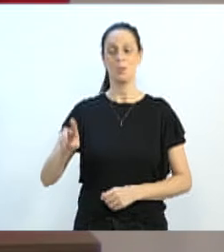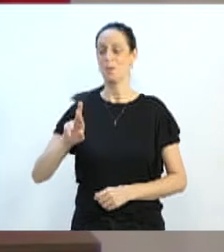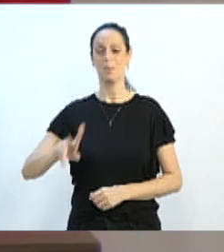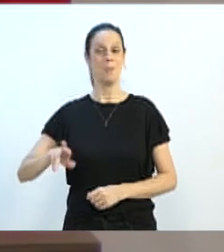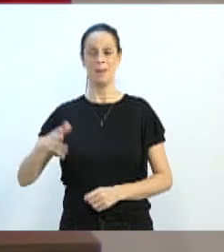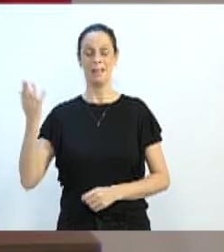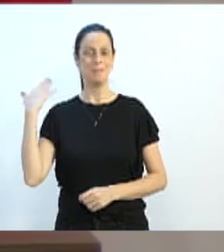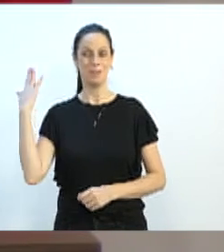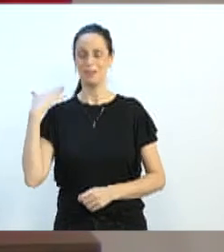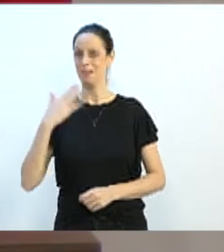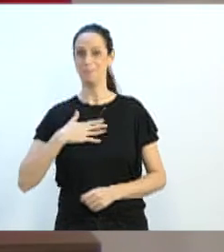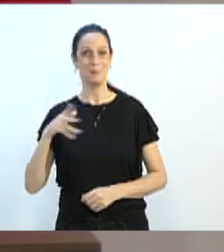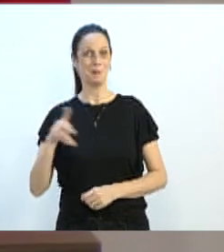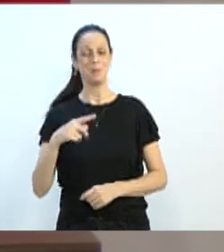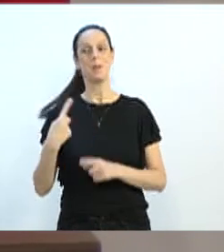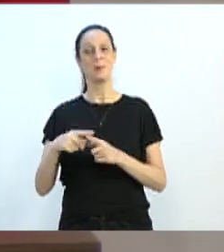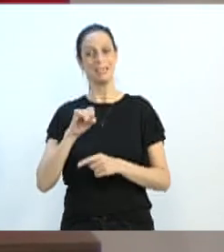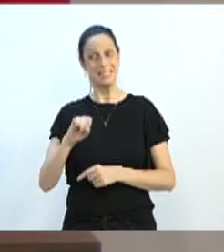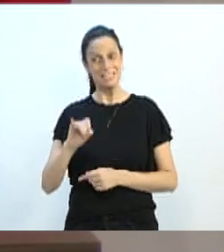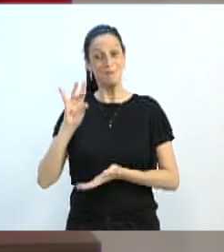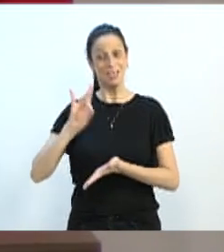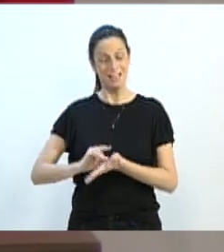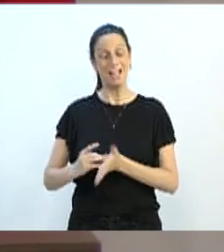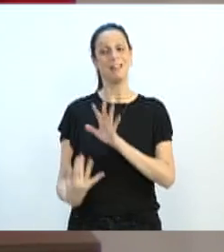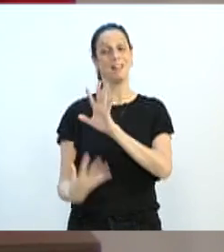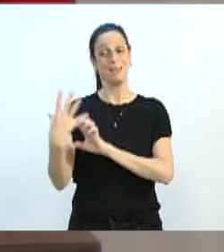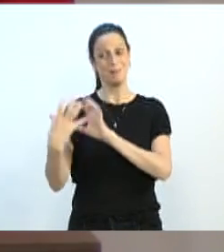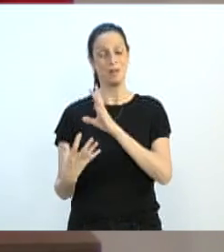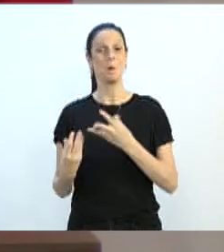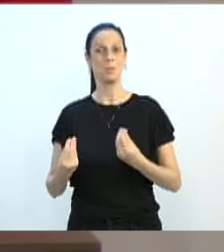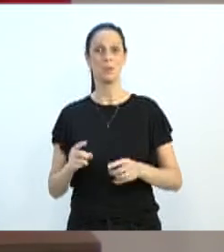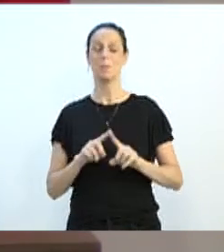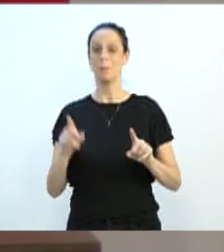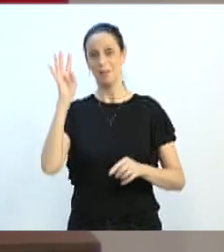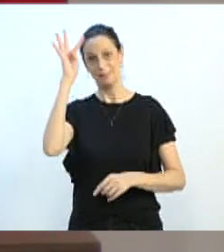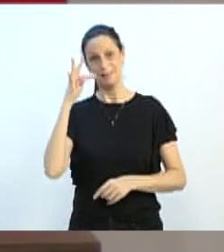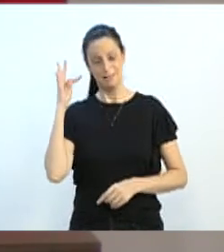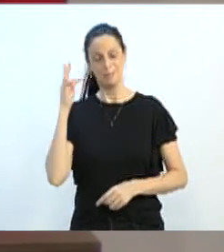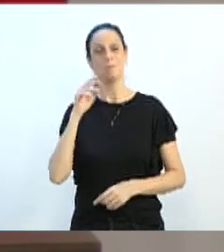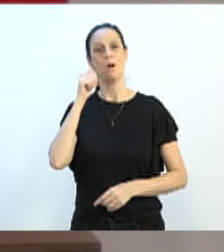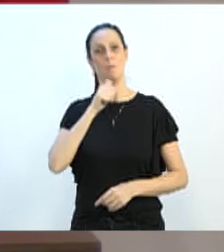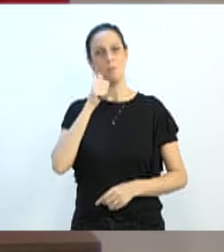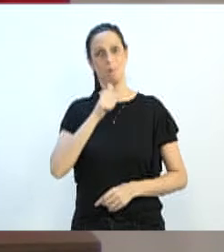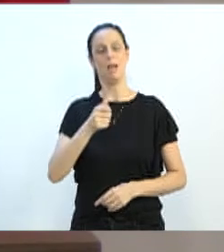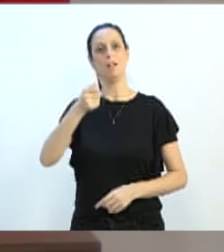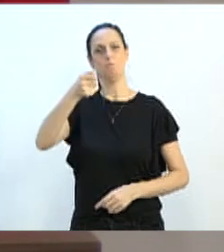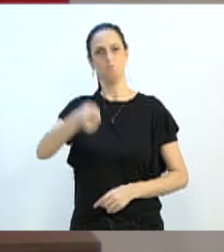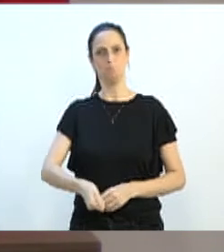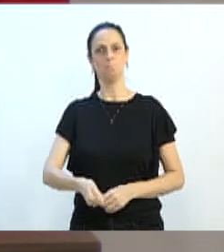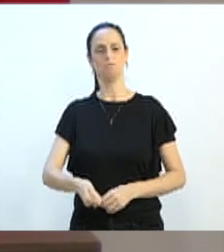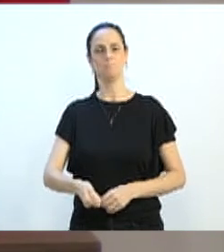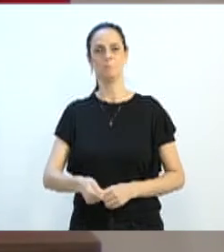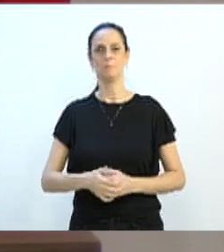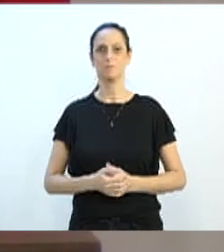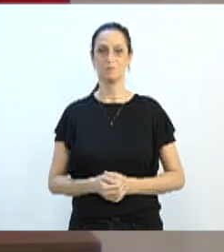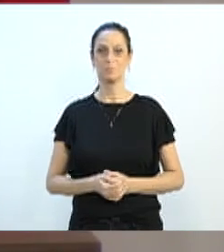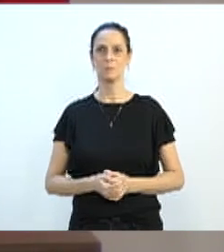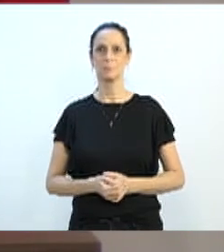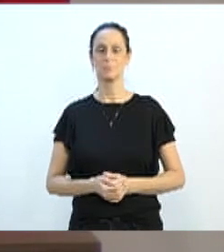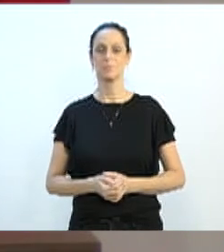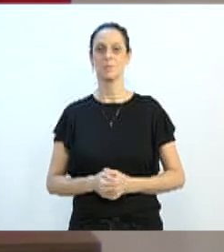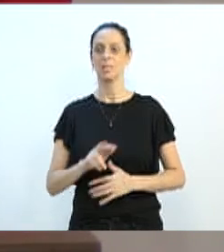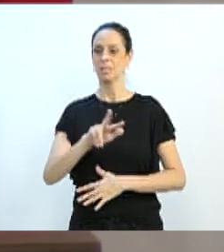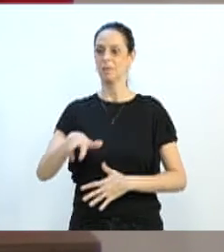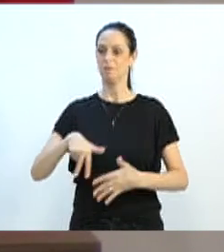também tenho a senhora como uma mulher de pulso firme, uma feminista, uma mulher que vem aqui e